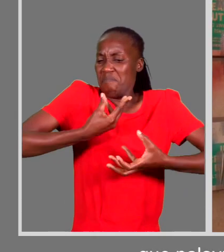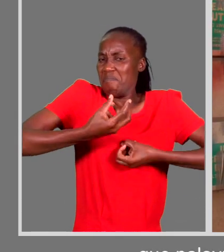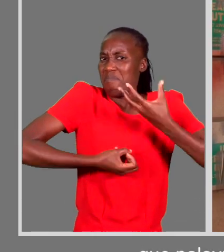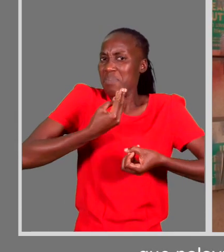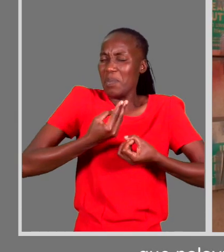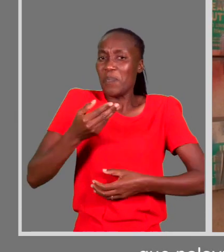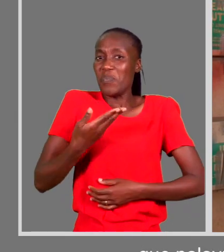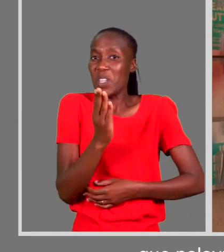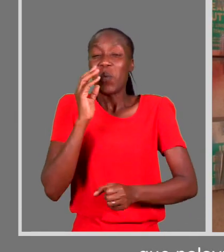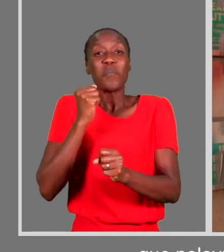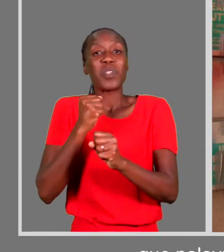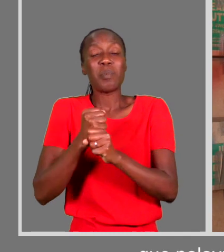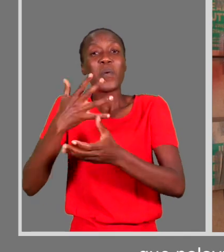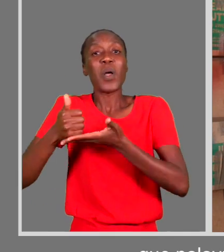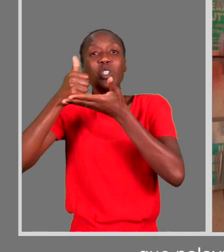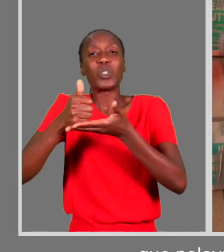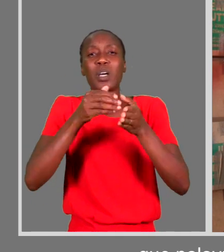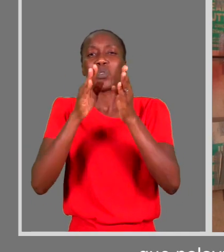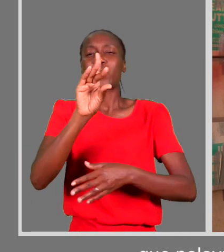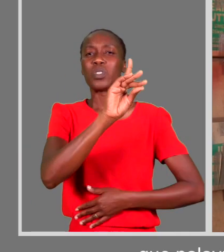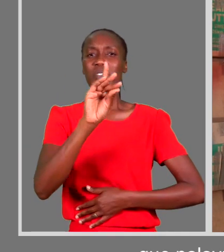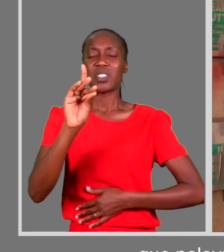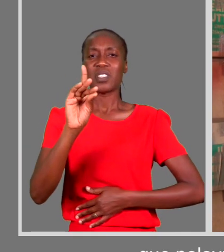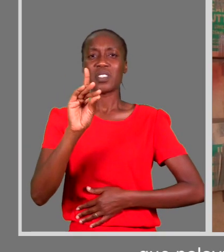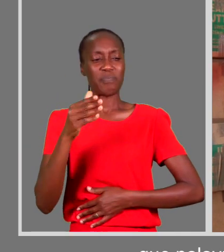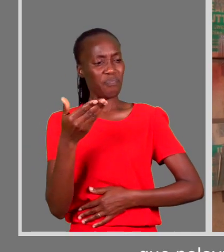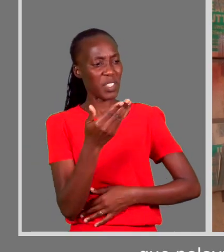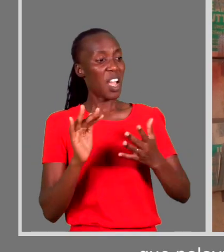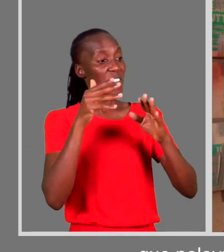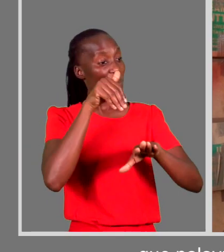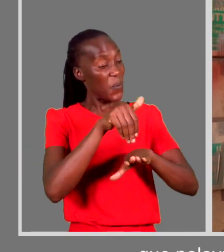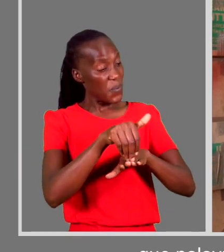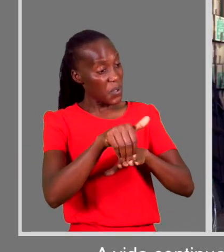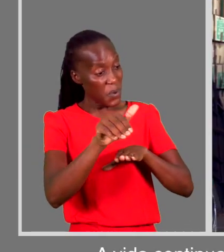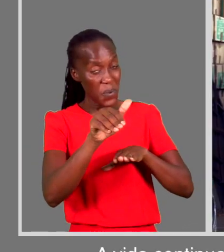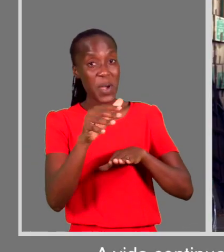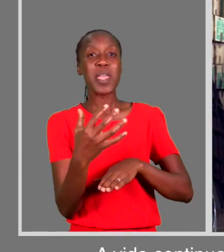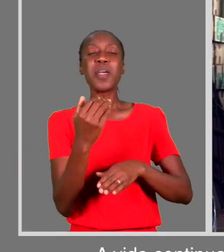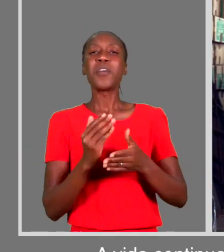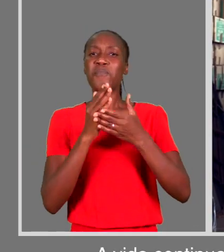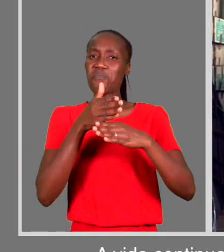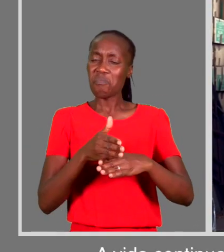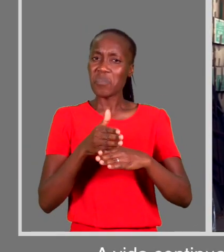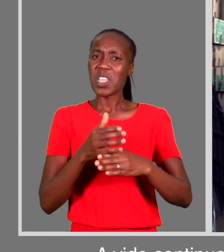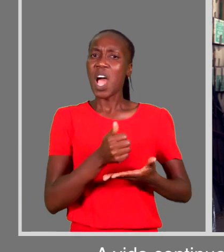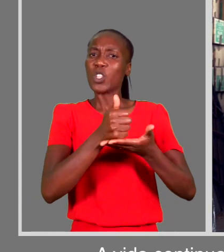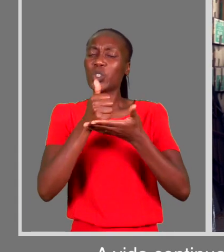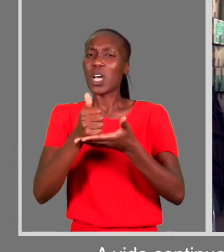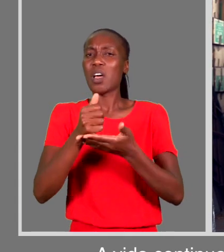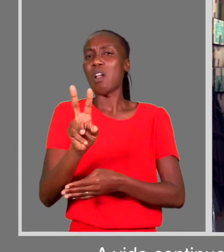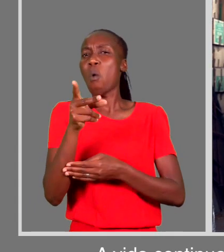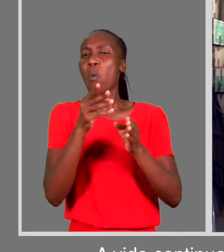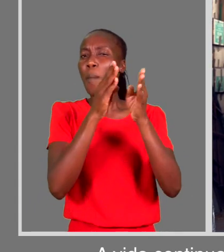que palavra dizer deste teu trabalho ajudando as pessoas com deficiência? A vida continua para a frente,